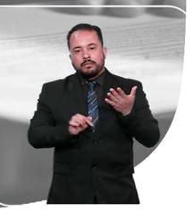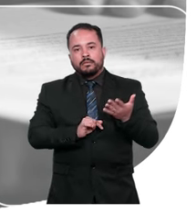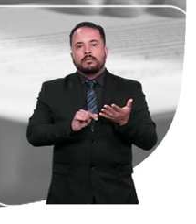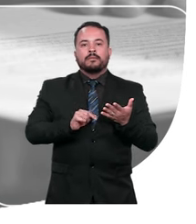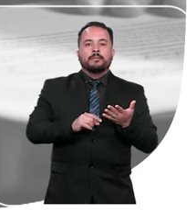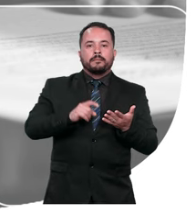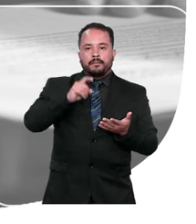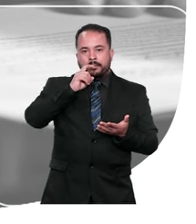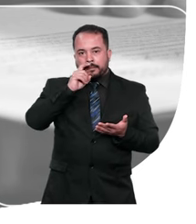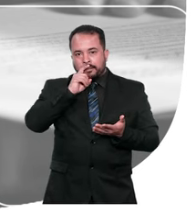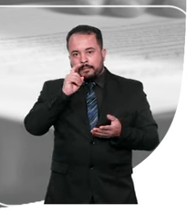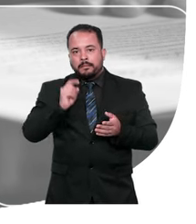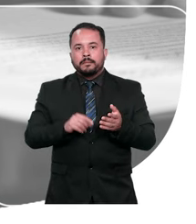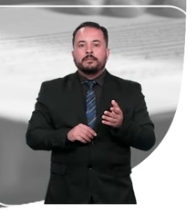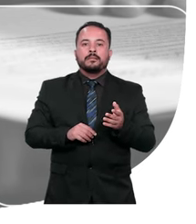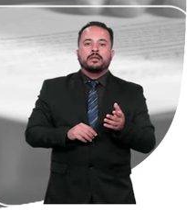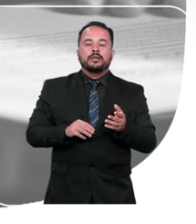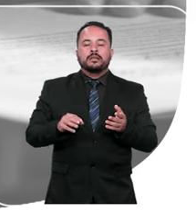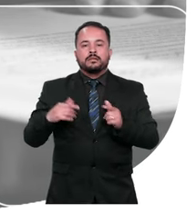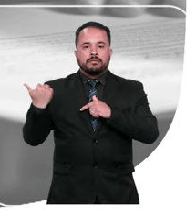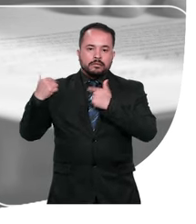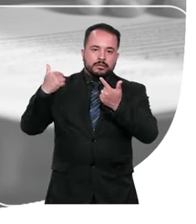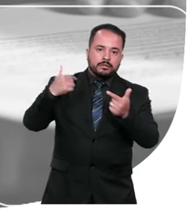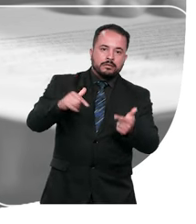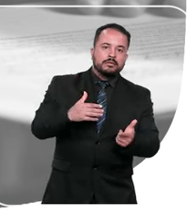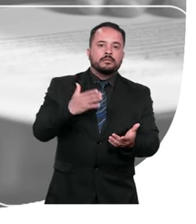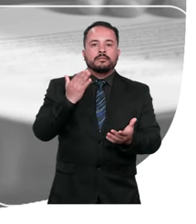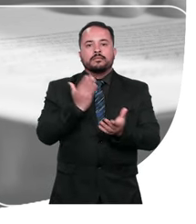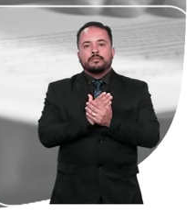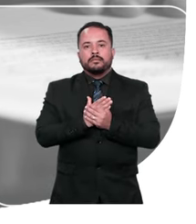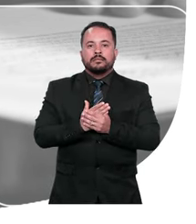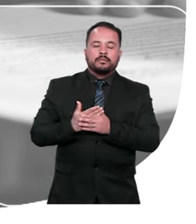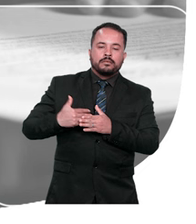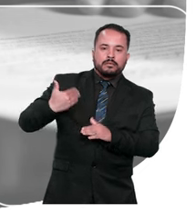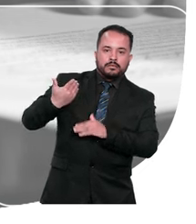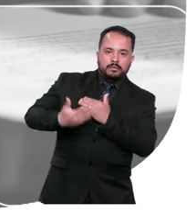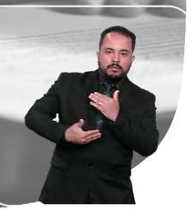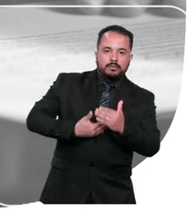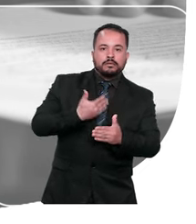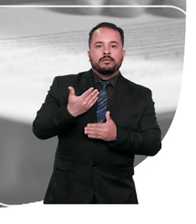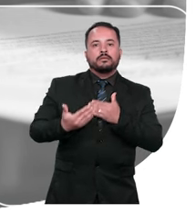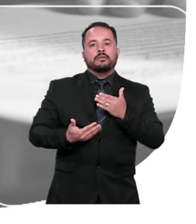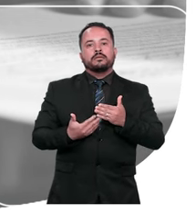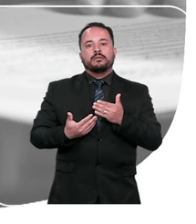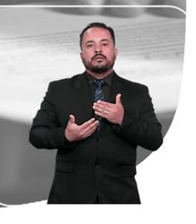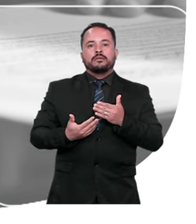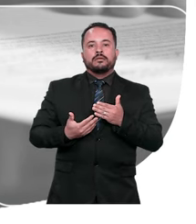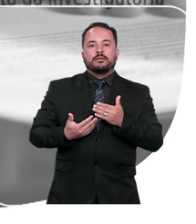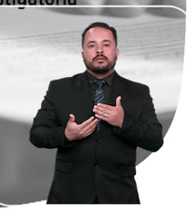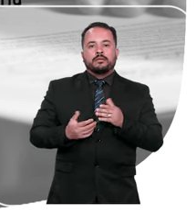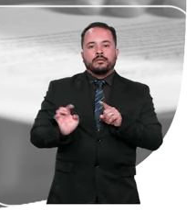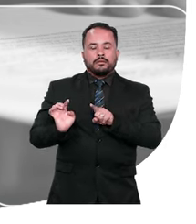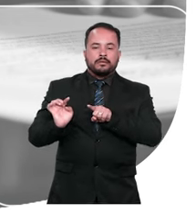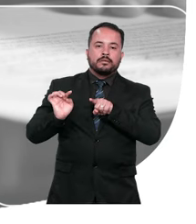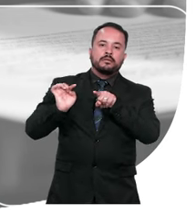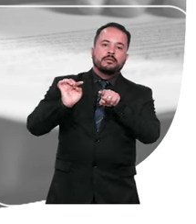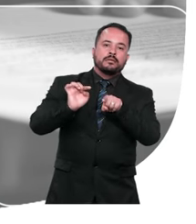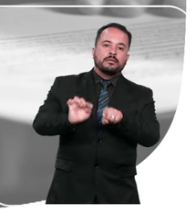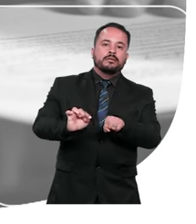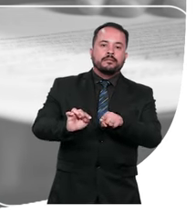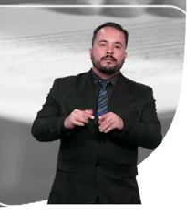propondo ações de paternidade e de petição de herança em processos distintos em que ambas possam tramitar